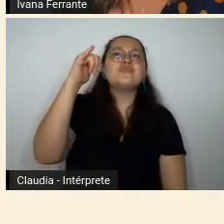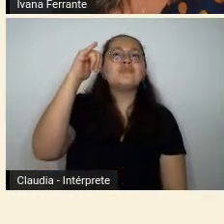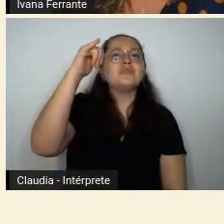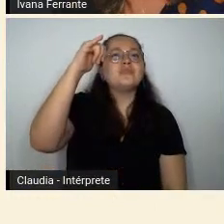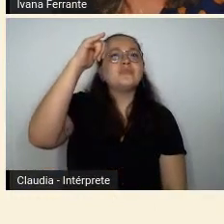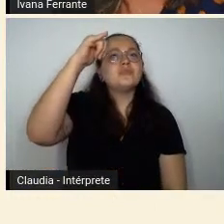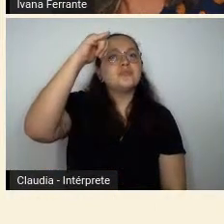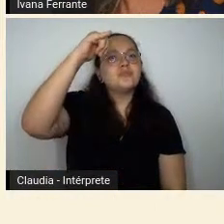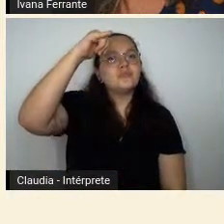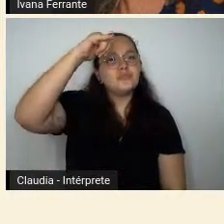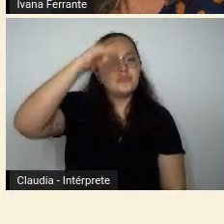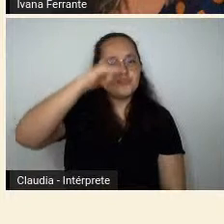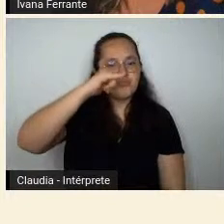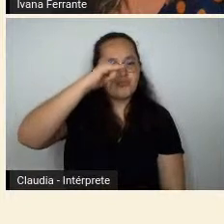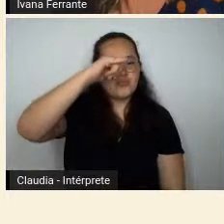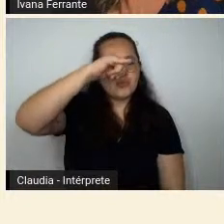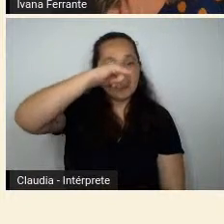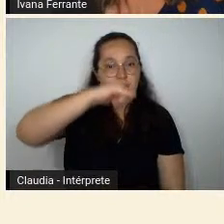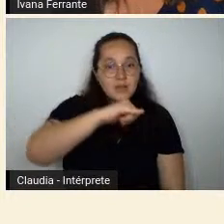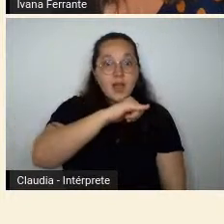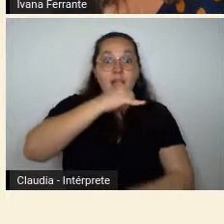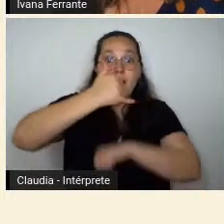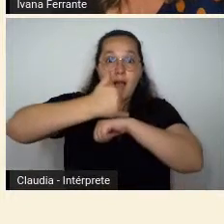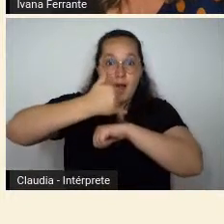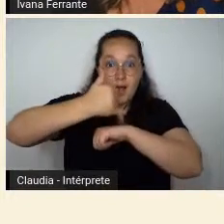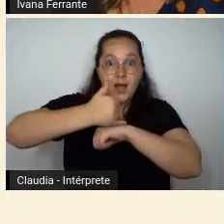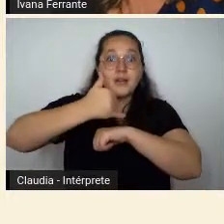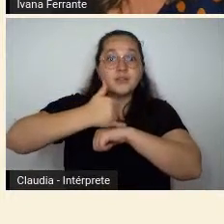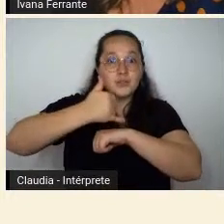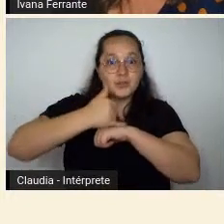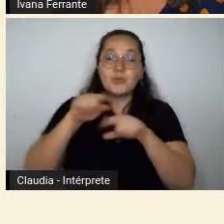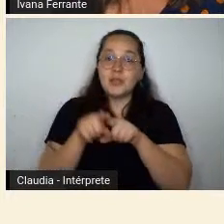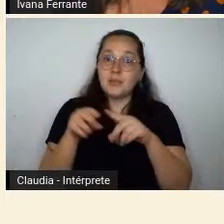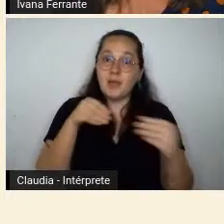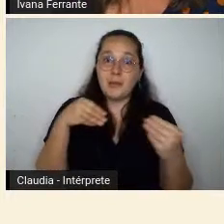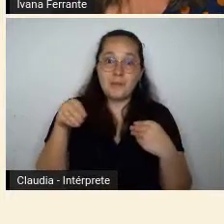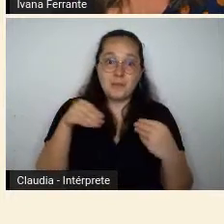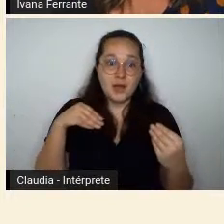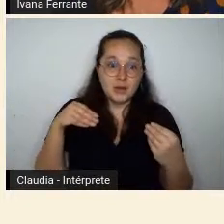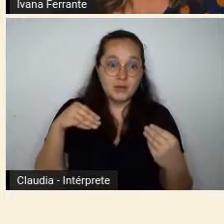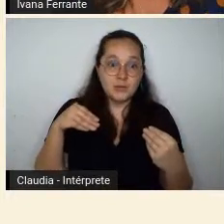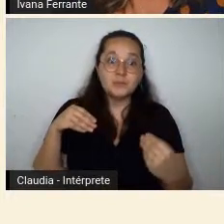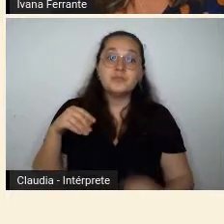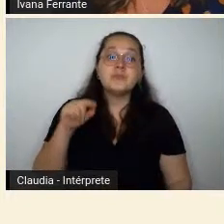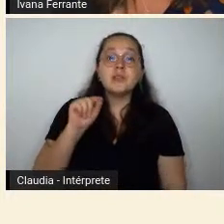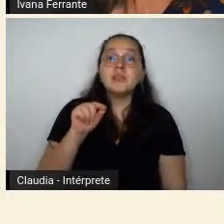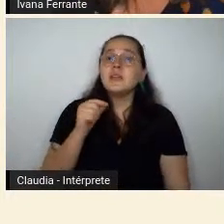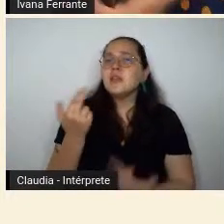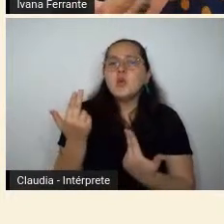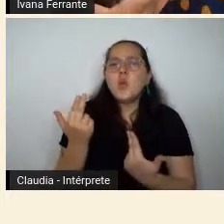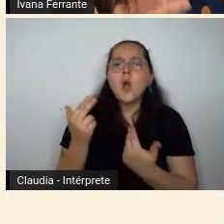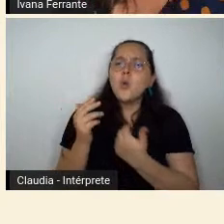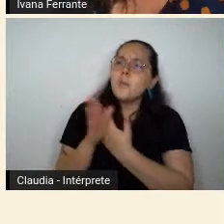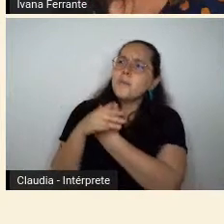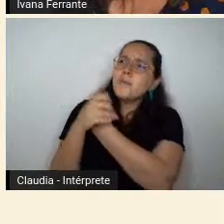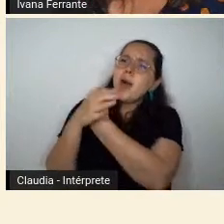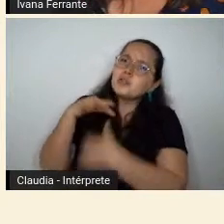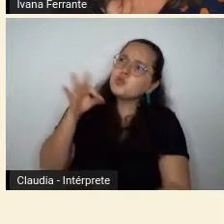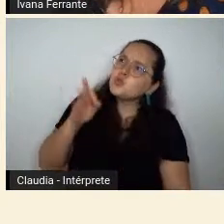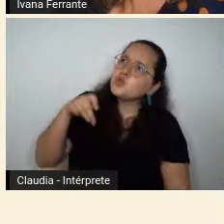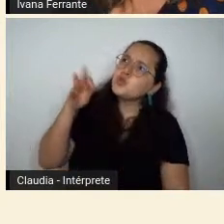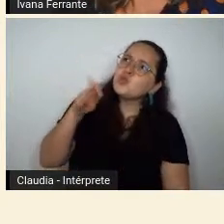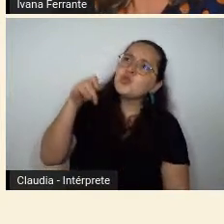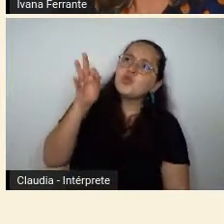de aço e pano e em semicírculos como a ave de rapina subiu num rupo de